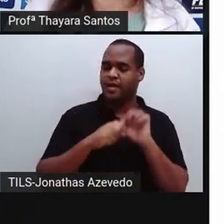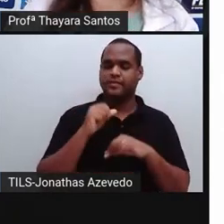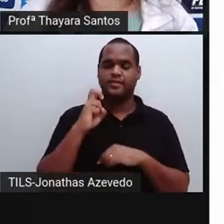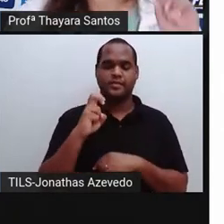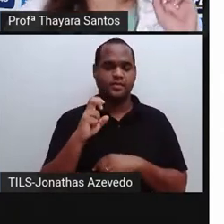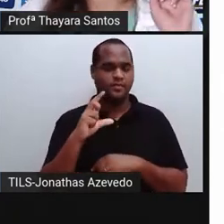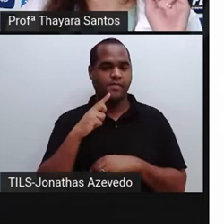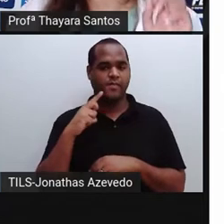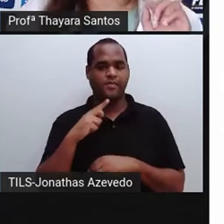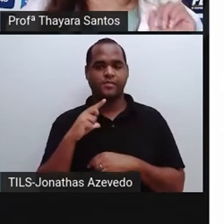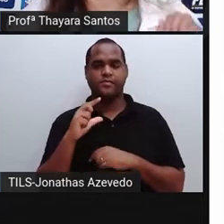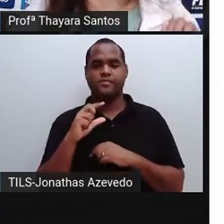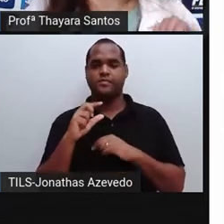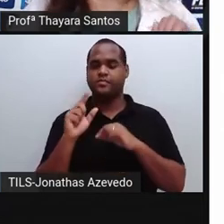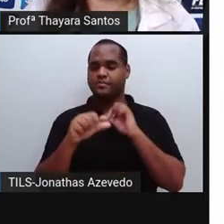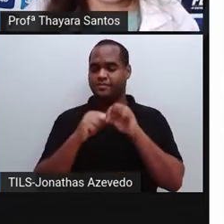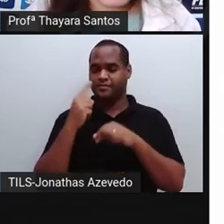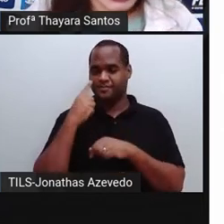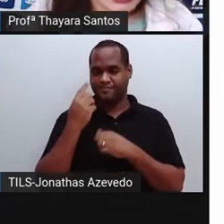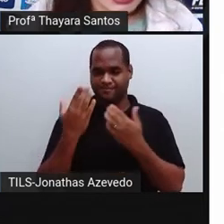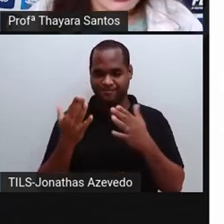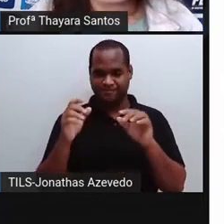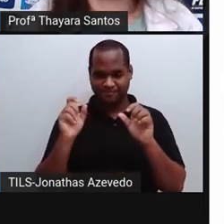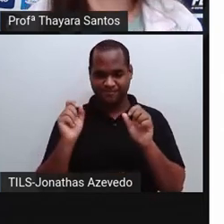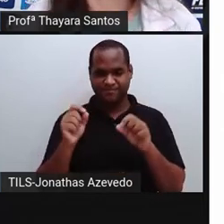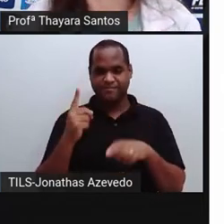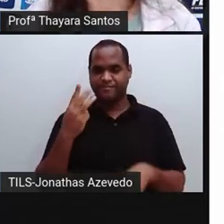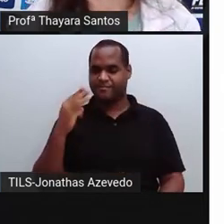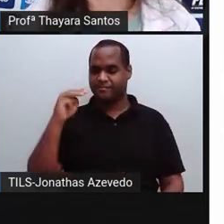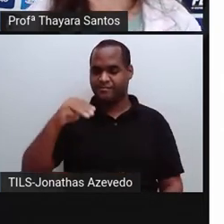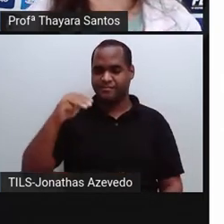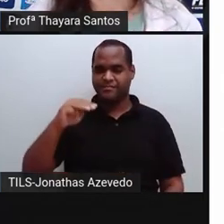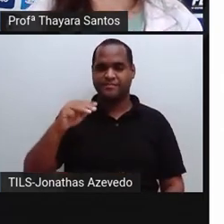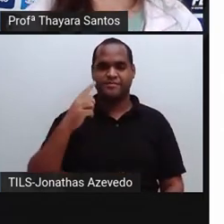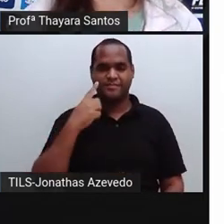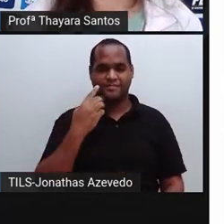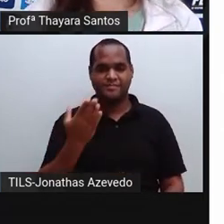cinco? Então, vou ativar o cronômetro aí para vocês. Três minutinhos.